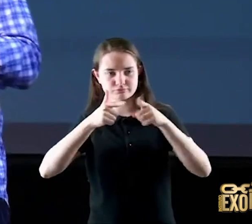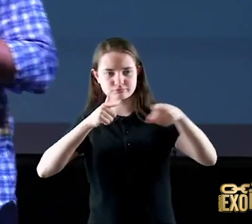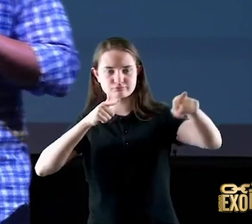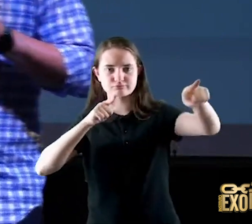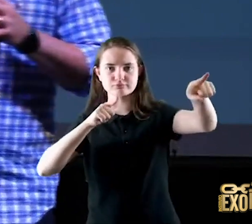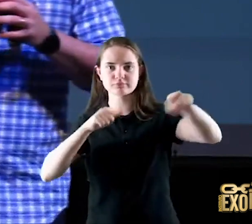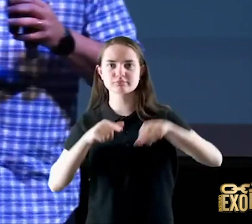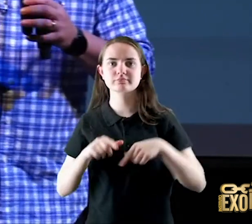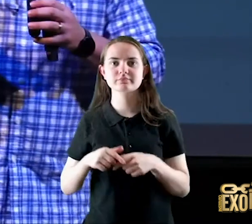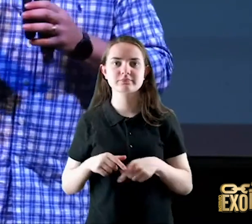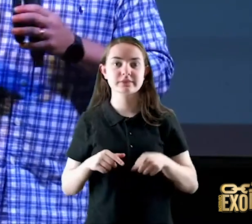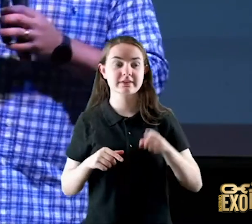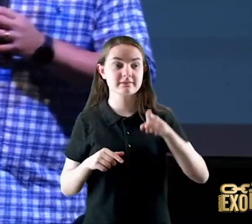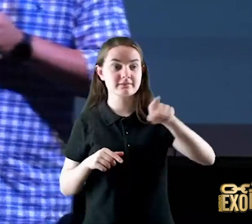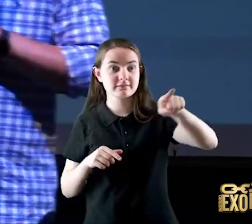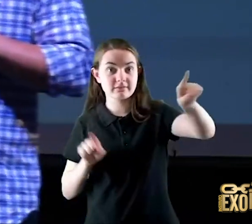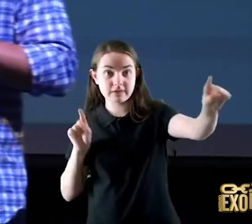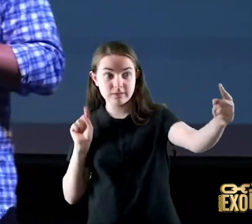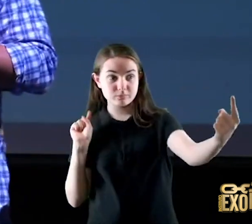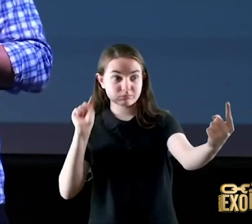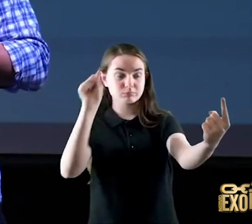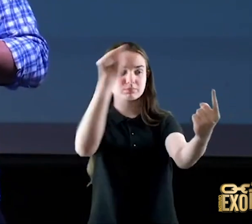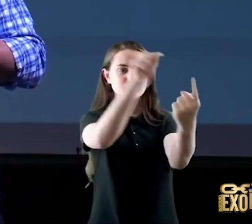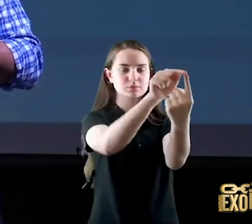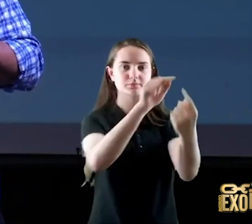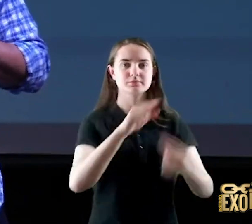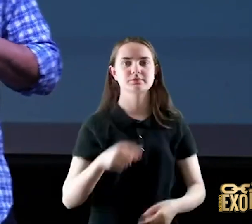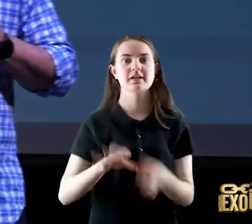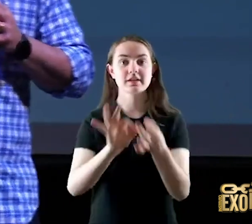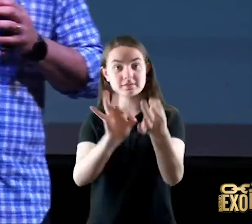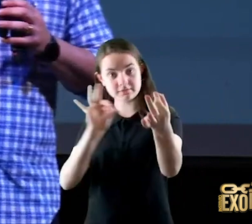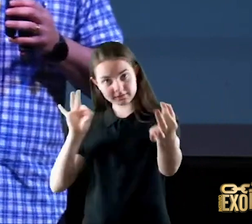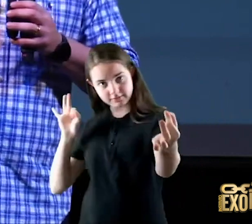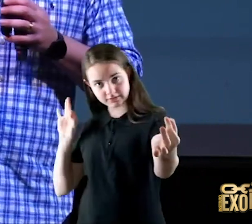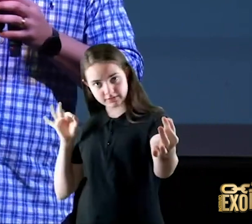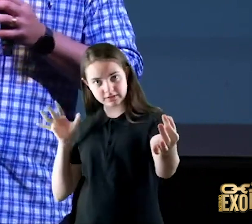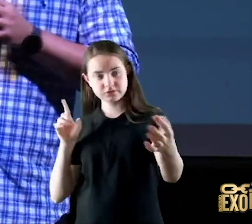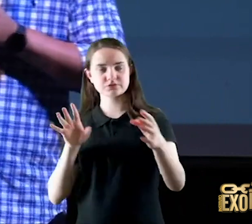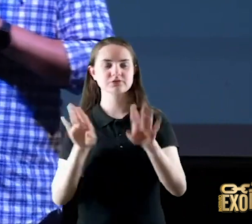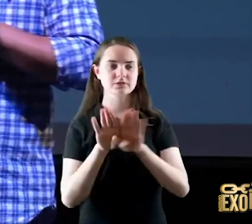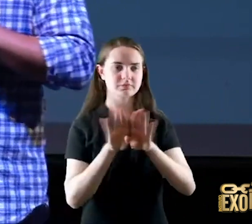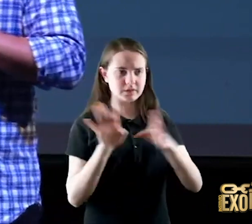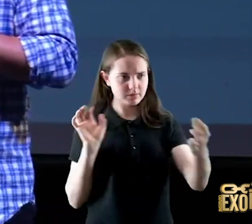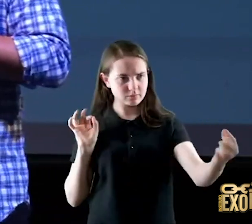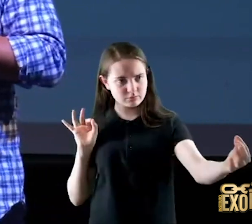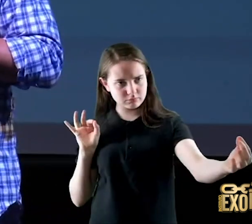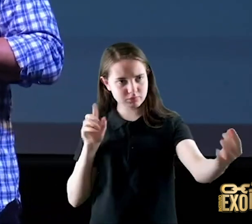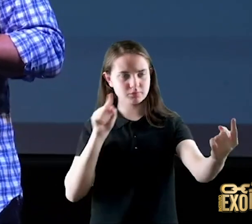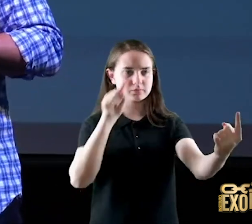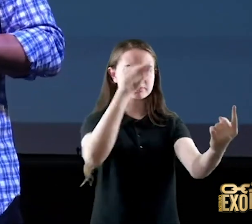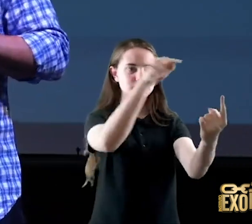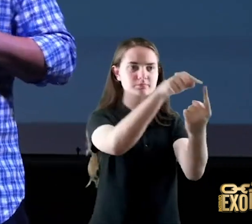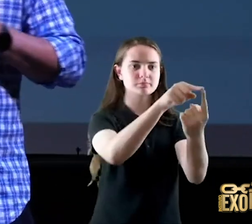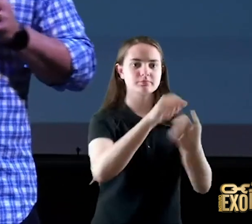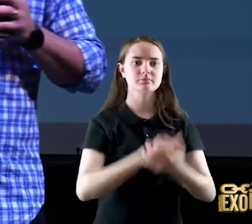aquele tiro ele vai acertar um alvo a flecha é usada fica usando que a flecha é usada pra quê? pra atingir o inimigo